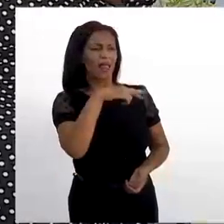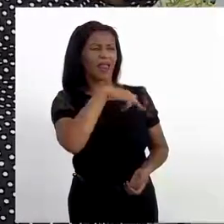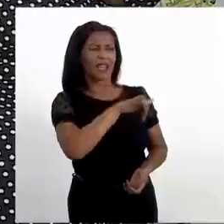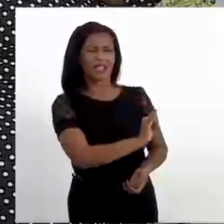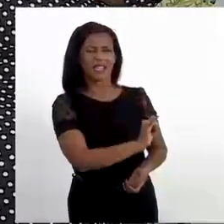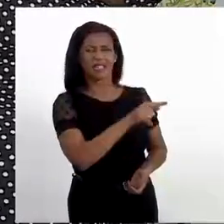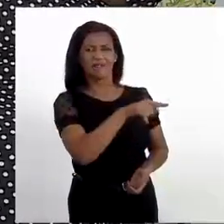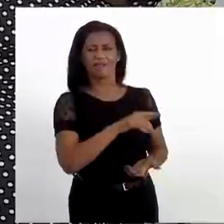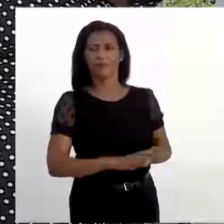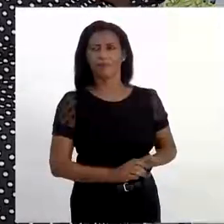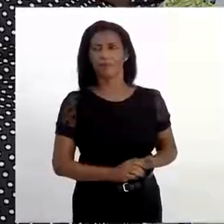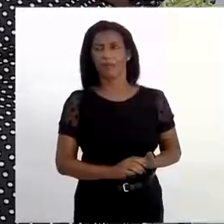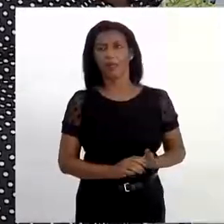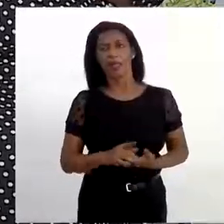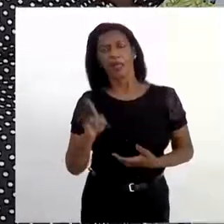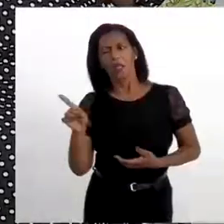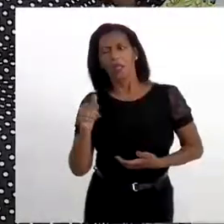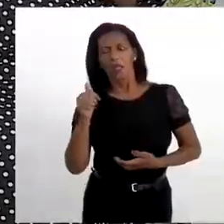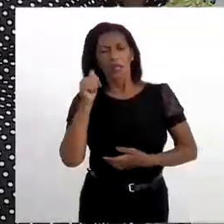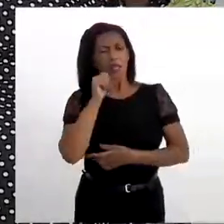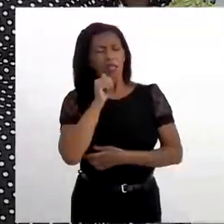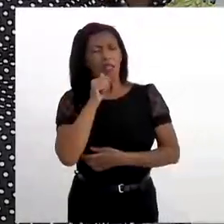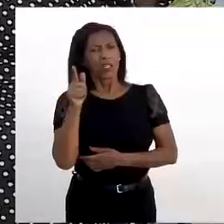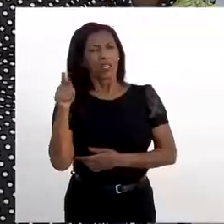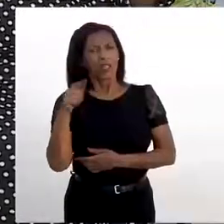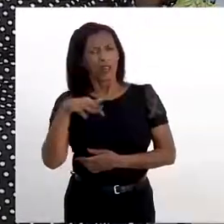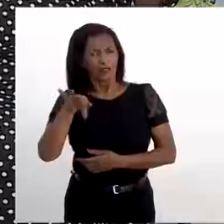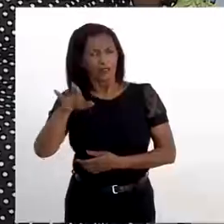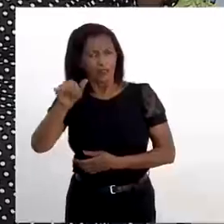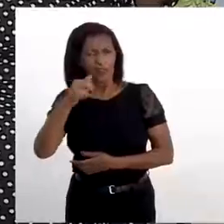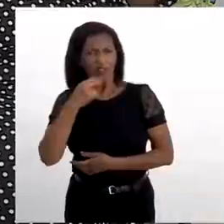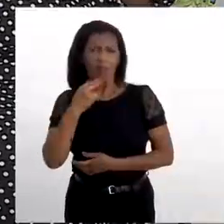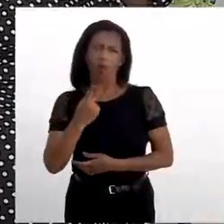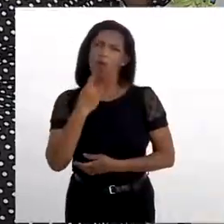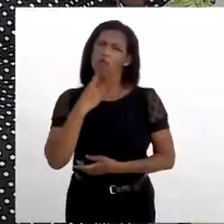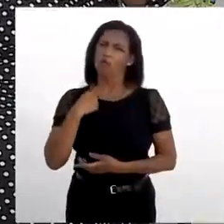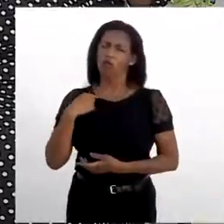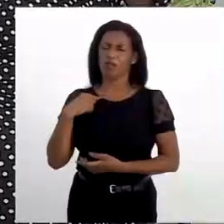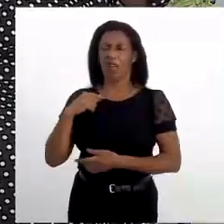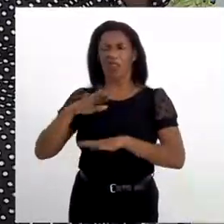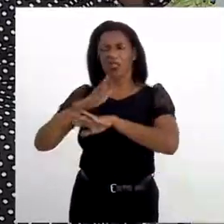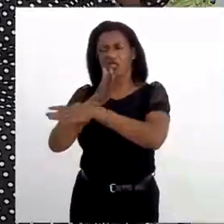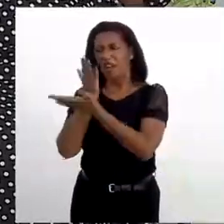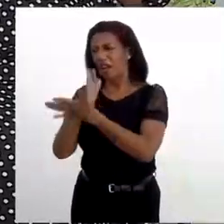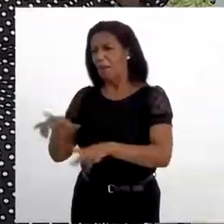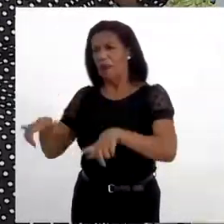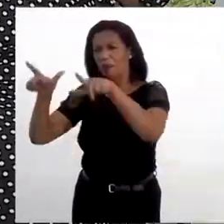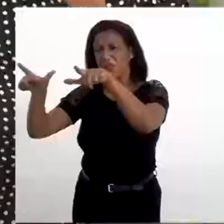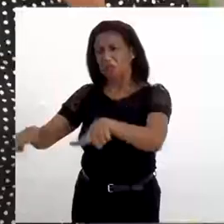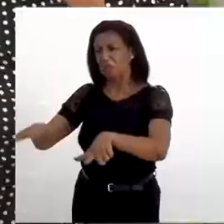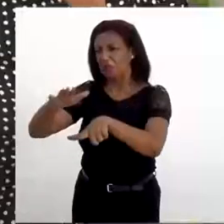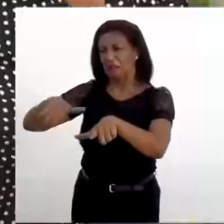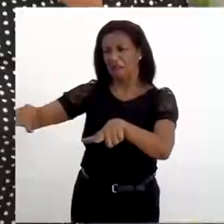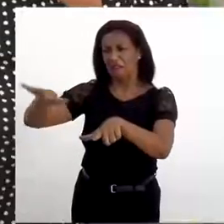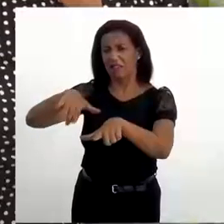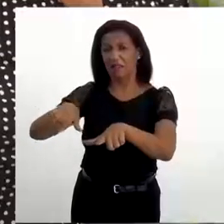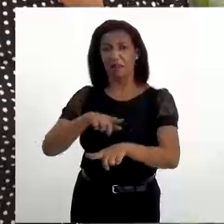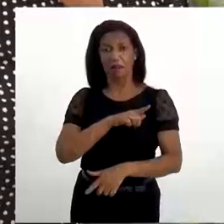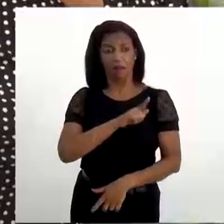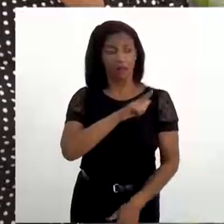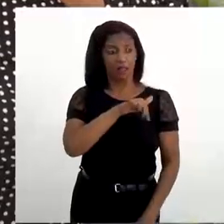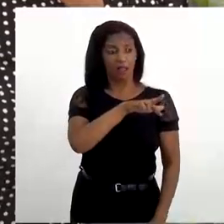E a Maribel, que é a freira, disse que o sonho dela era tirar aquelas mulheres dali, daquela vida. E